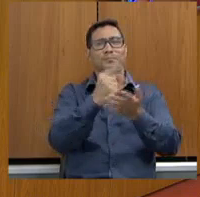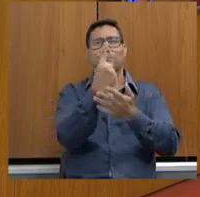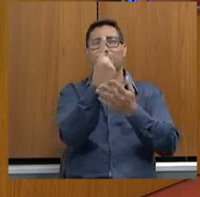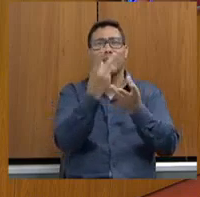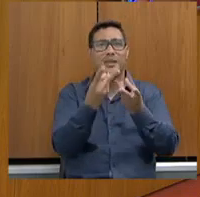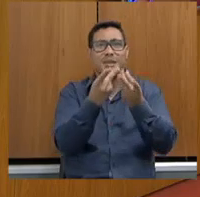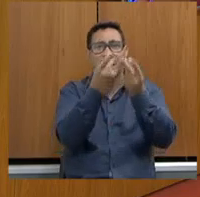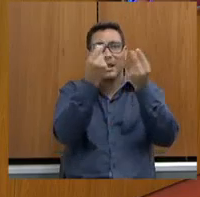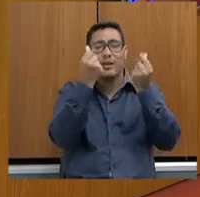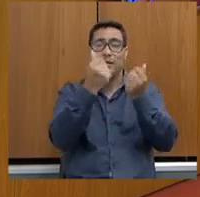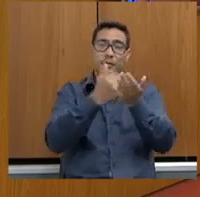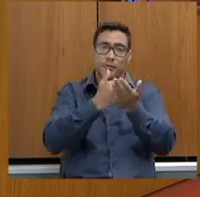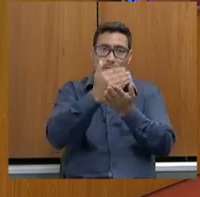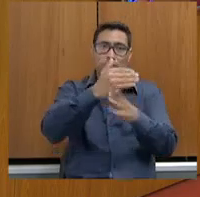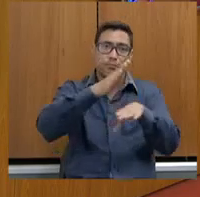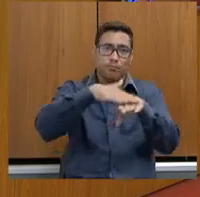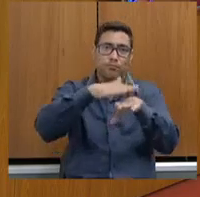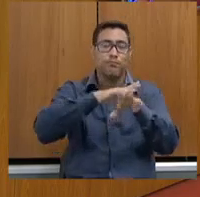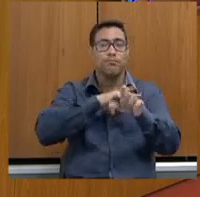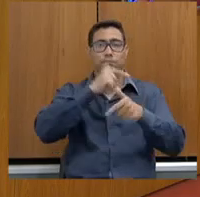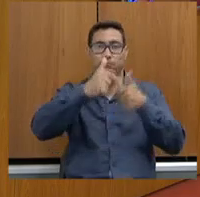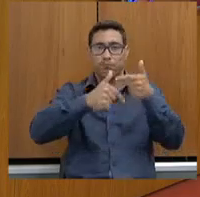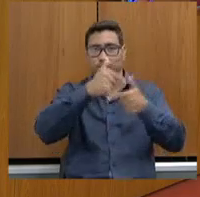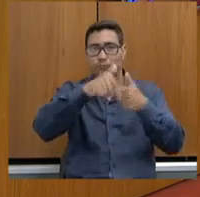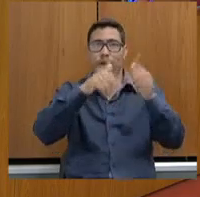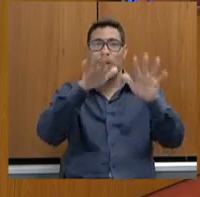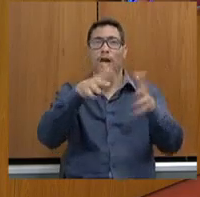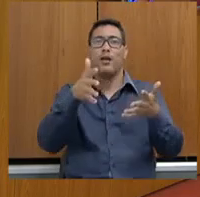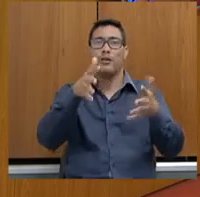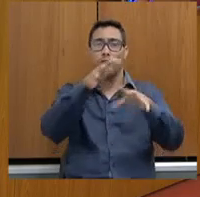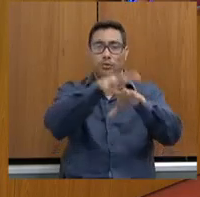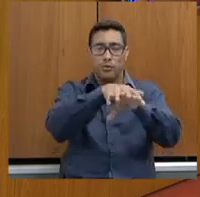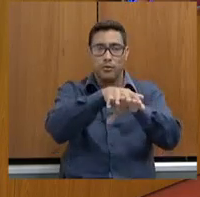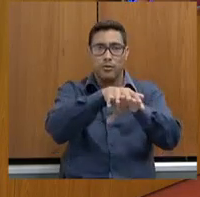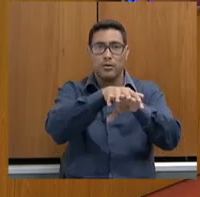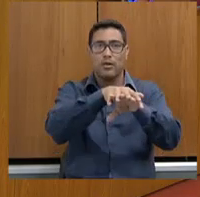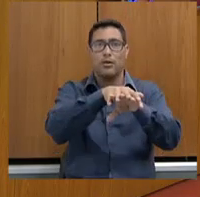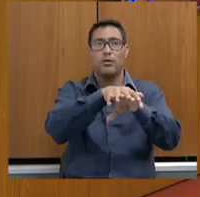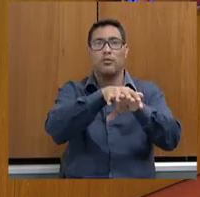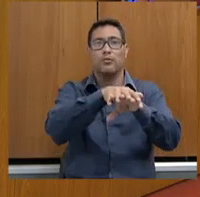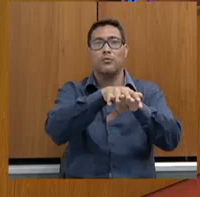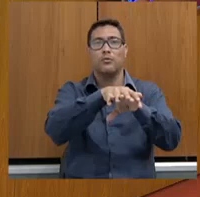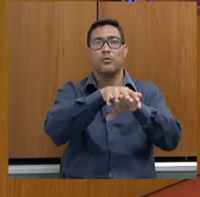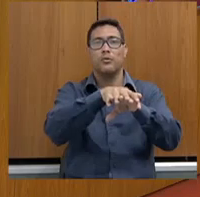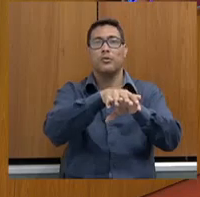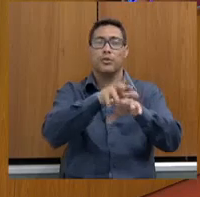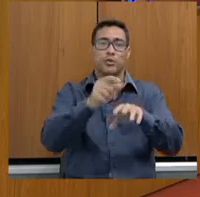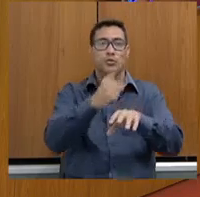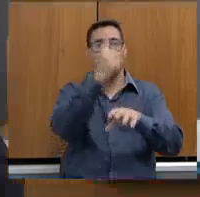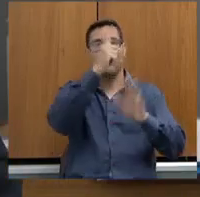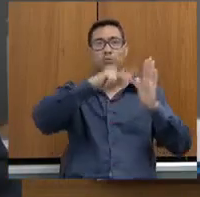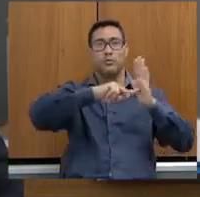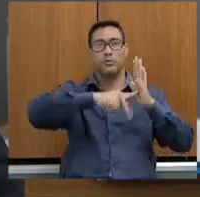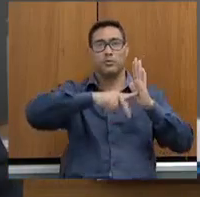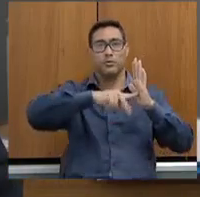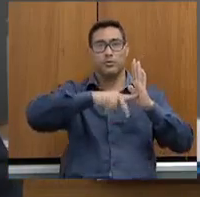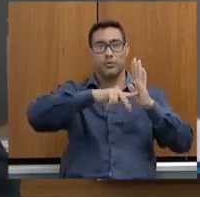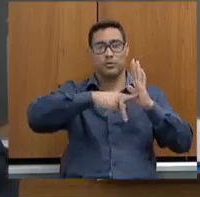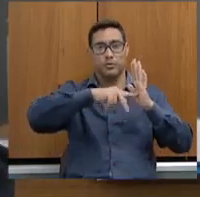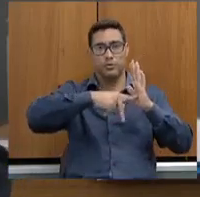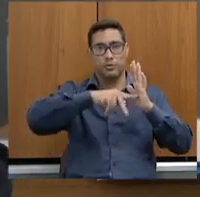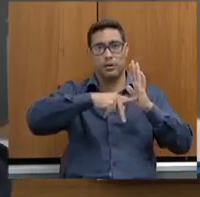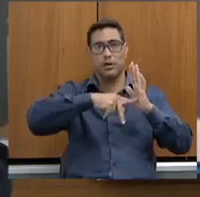realmente comece o trabalho, que é a inclusão, nós estamos vivendo lá a inclusão de um sindicato de agentes do